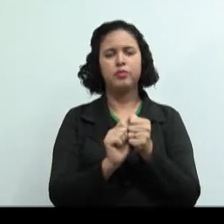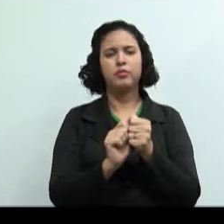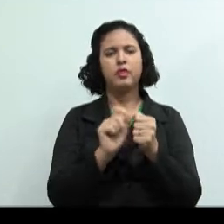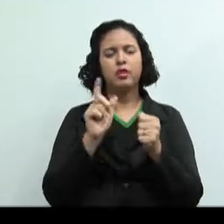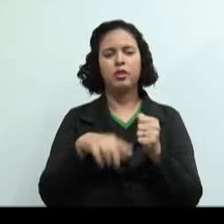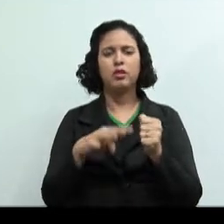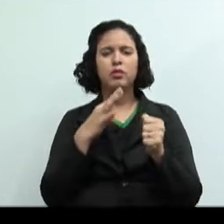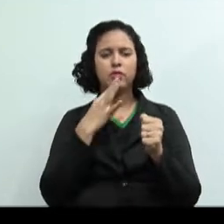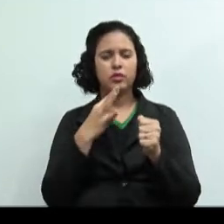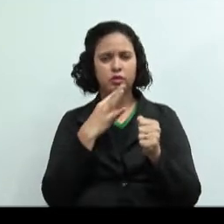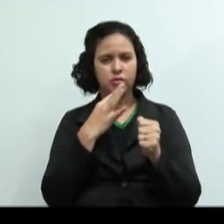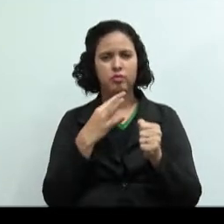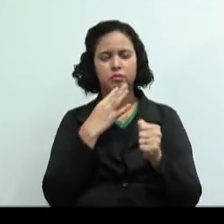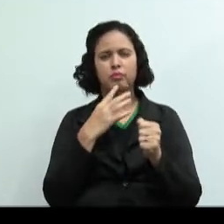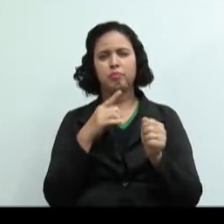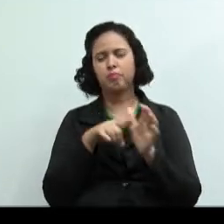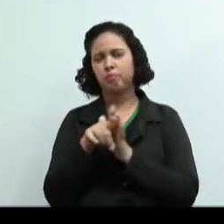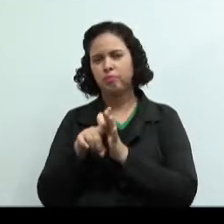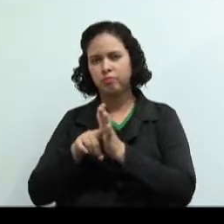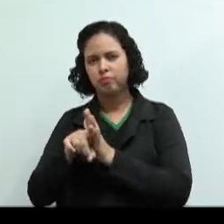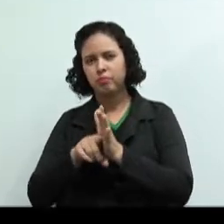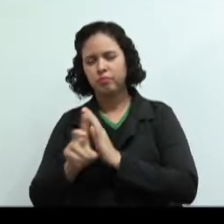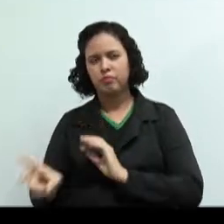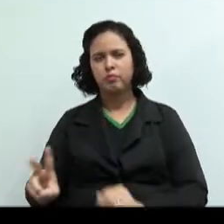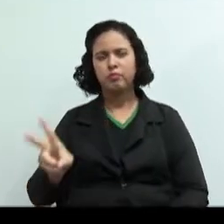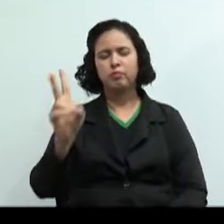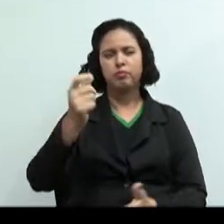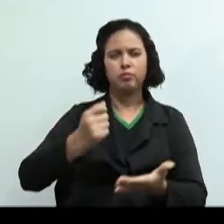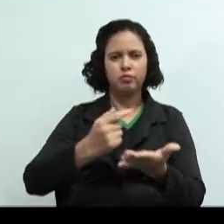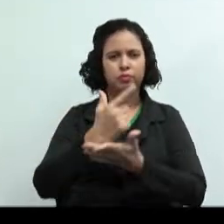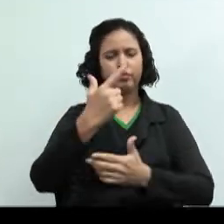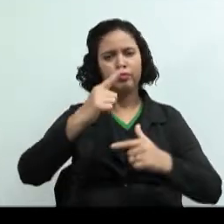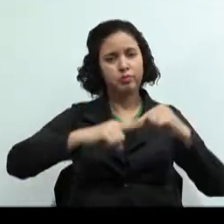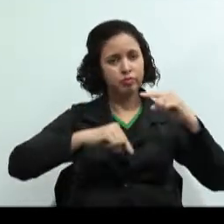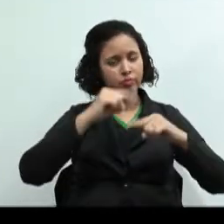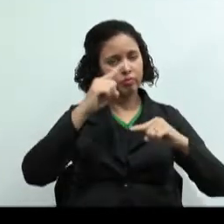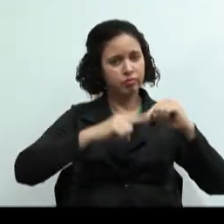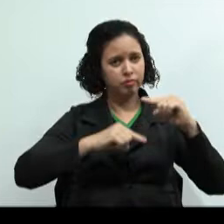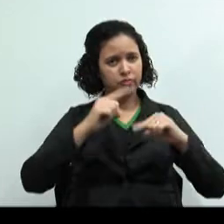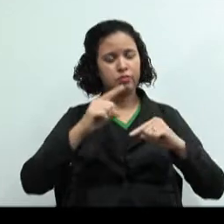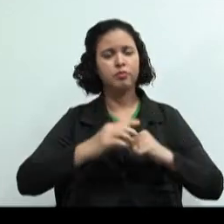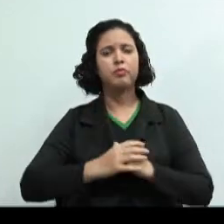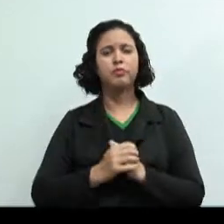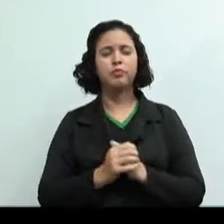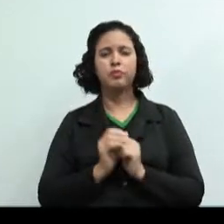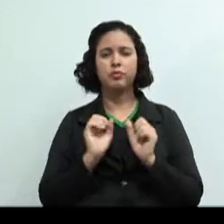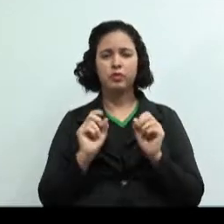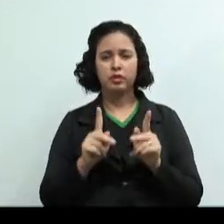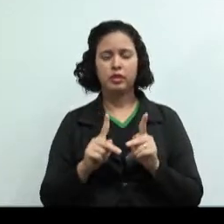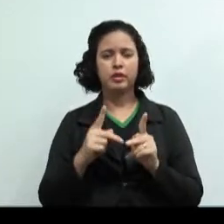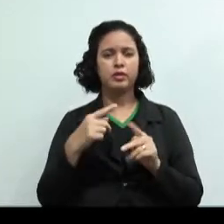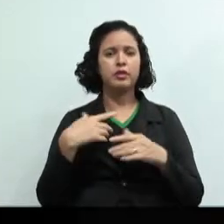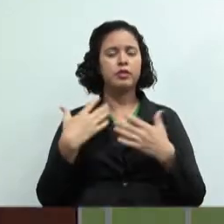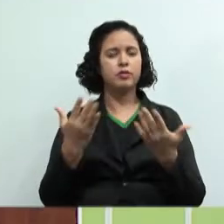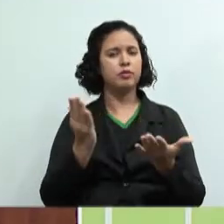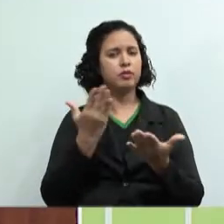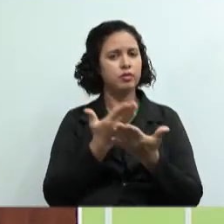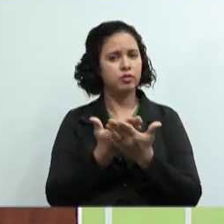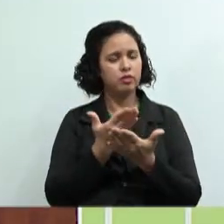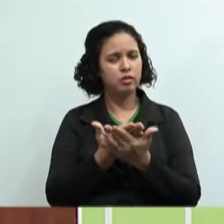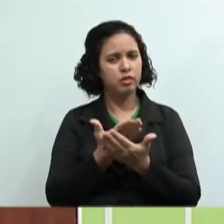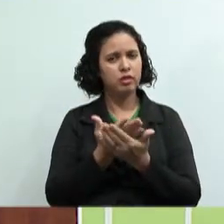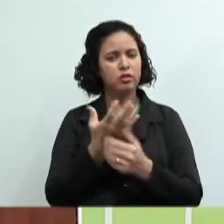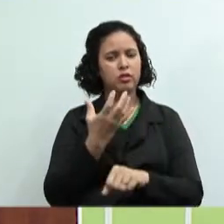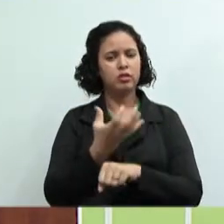ao conhecimento e a verificação do valor de compra dos bens existentes. Ok. Então, vocês estudaram aí na disciplina de,